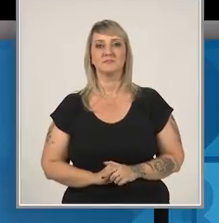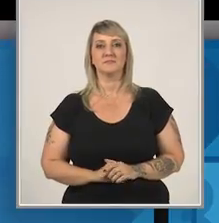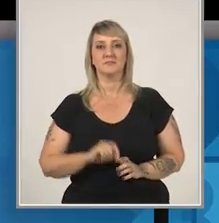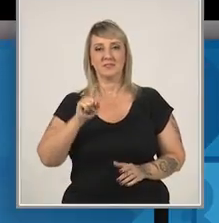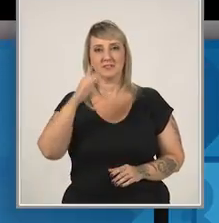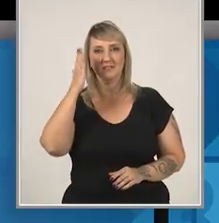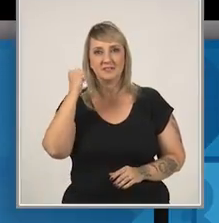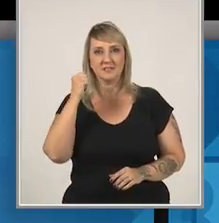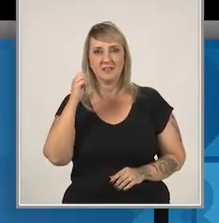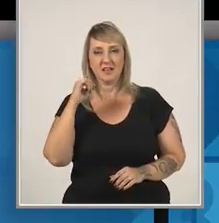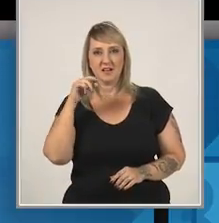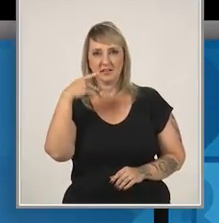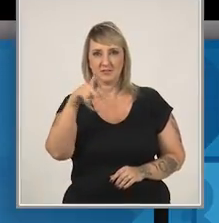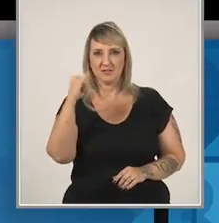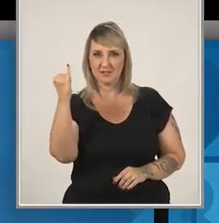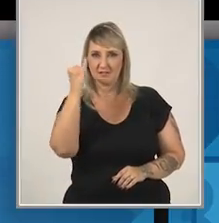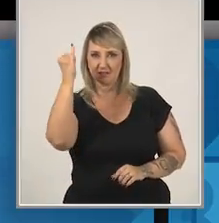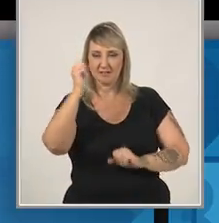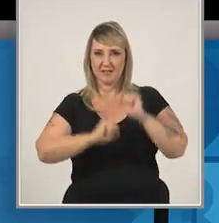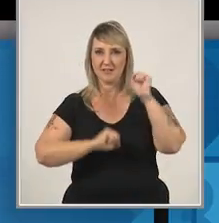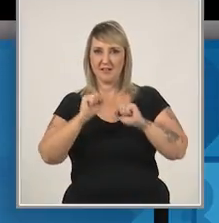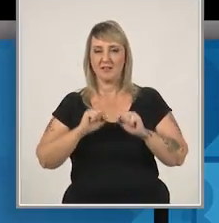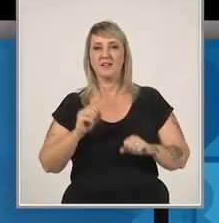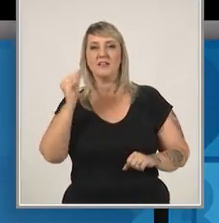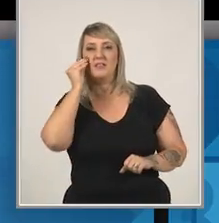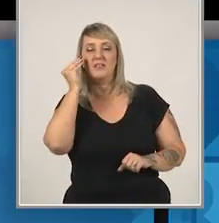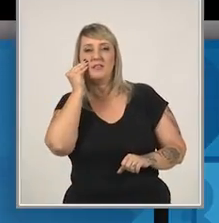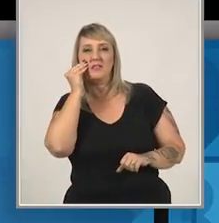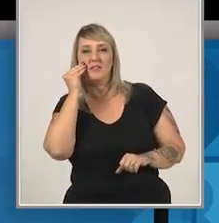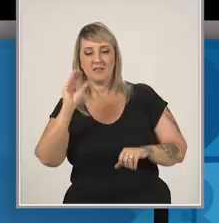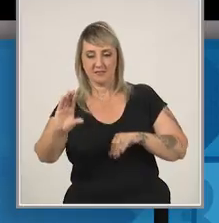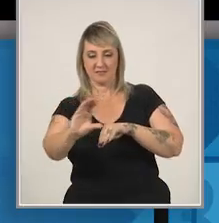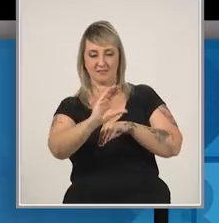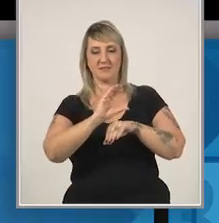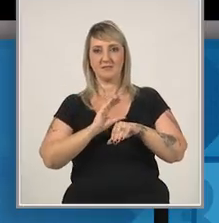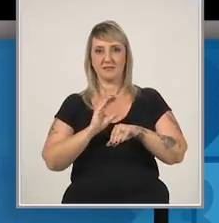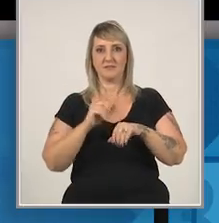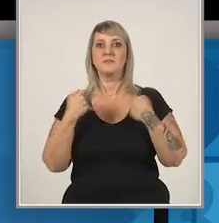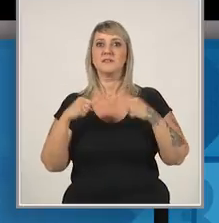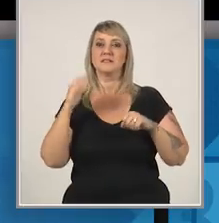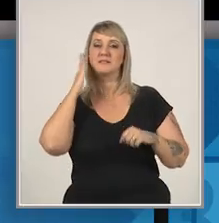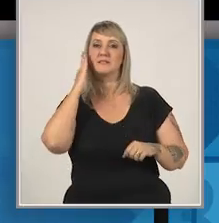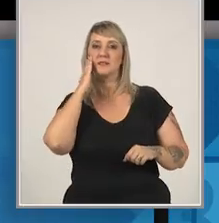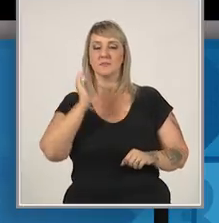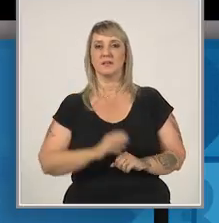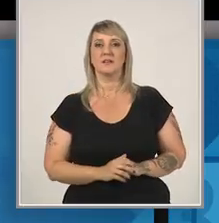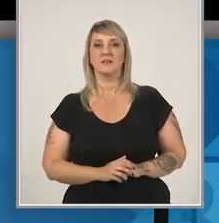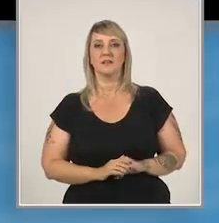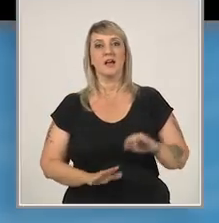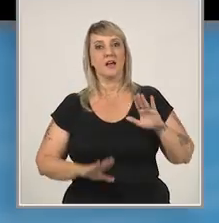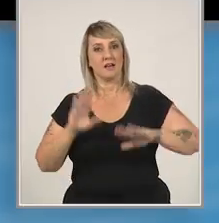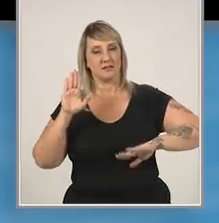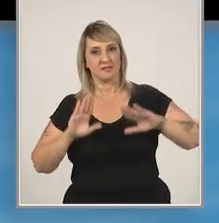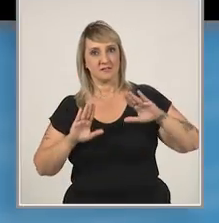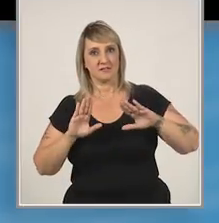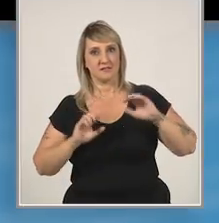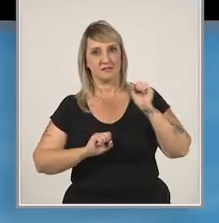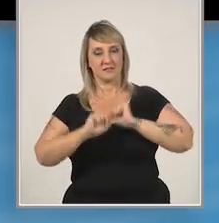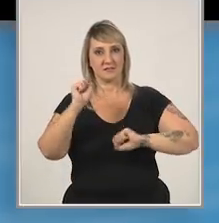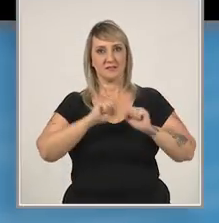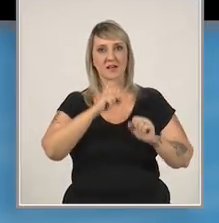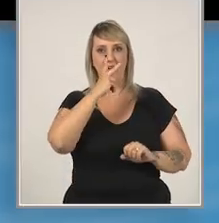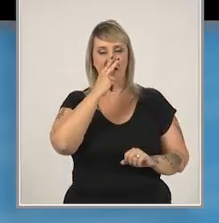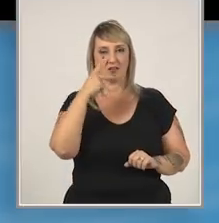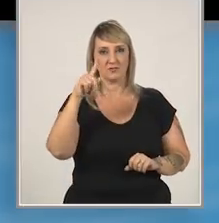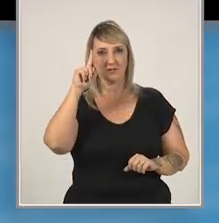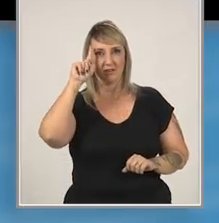Você sabe quanto vale sua empresa? Para buscar investimentos, você deve saber isso. Geralmente, o